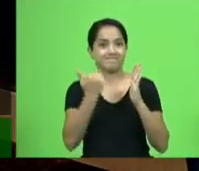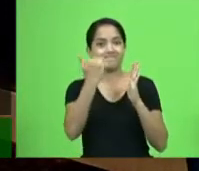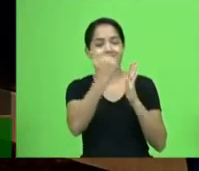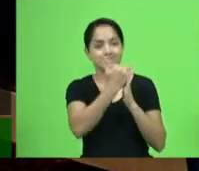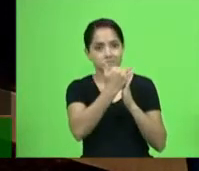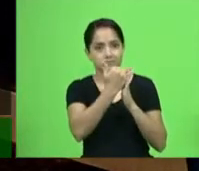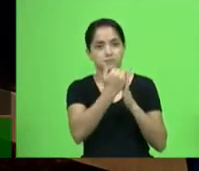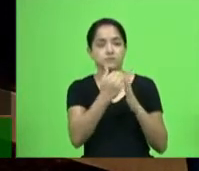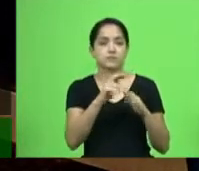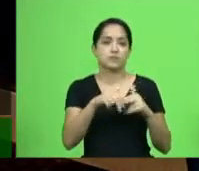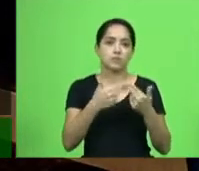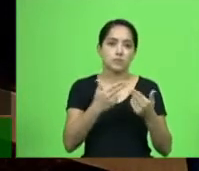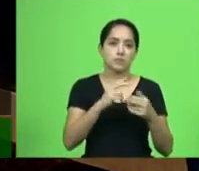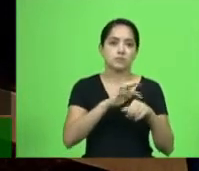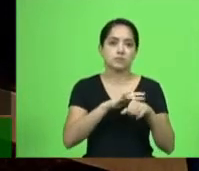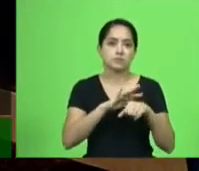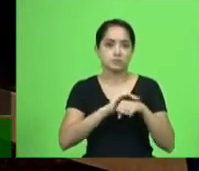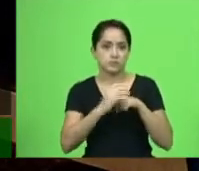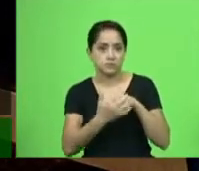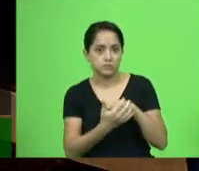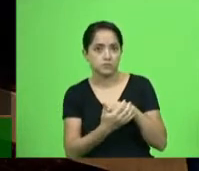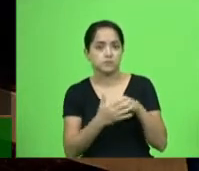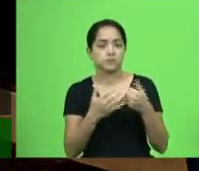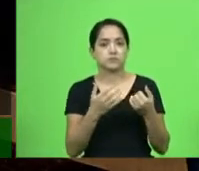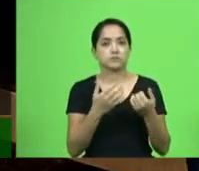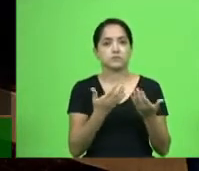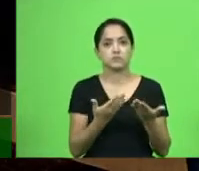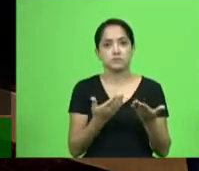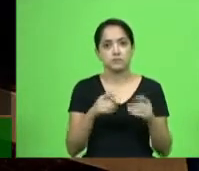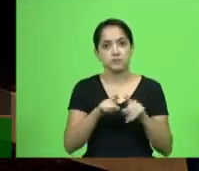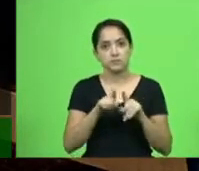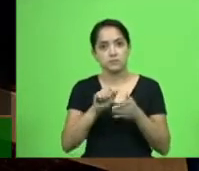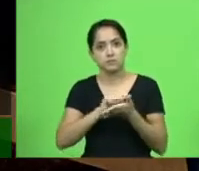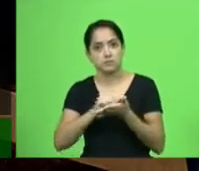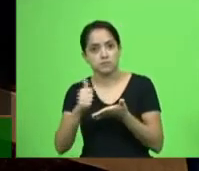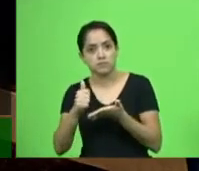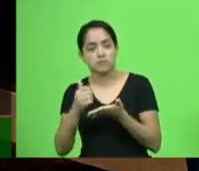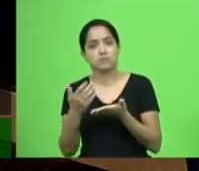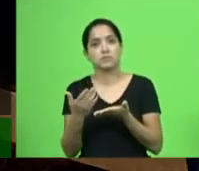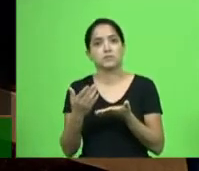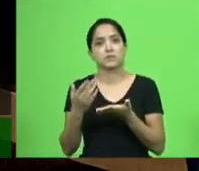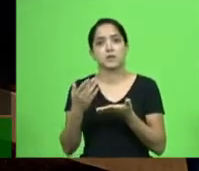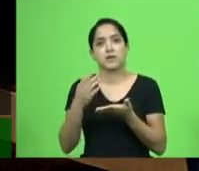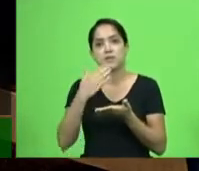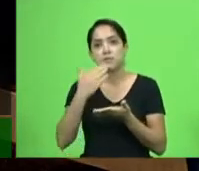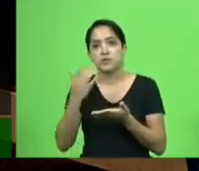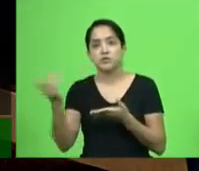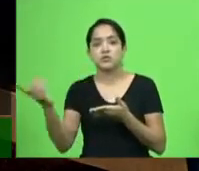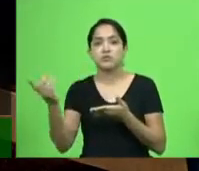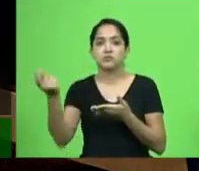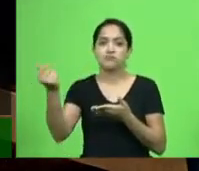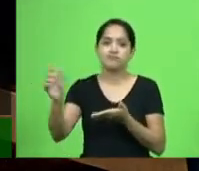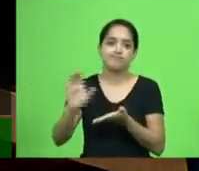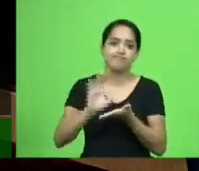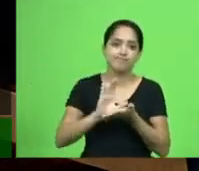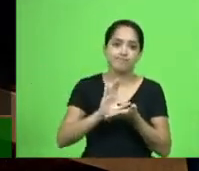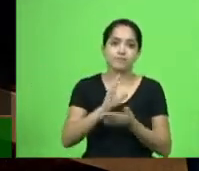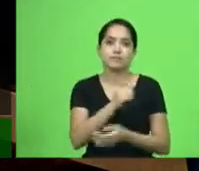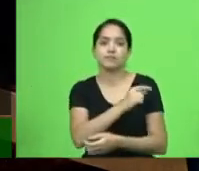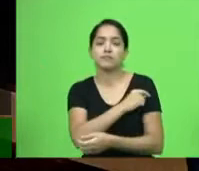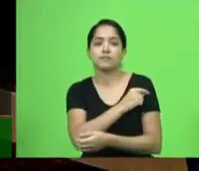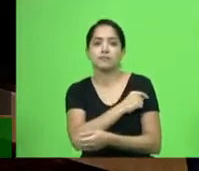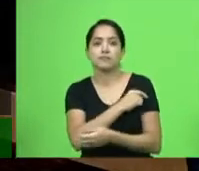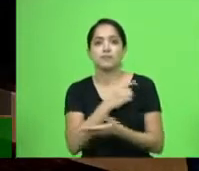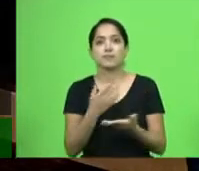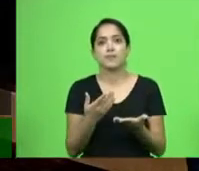Covid, inclusive com agendas em Brasília, para tratar de trazer recursos para cá, questão da vacinação. Então,